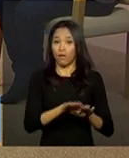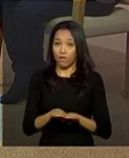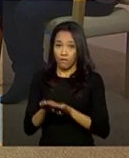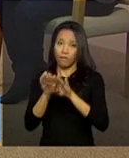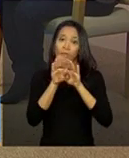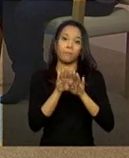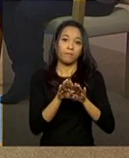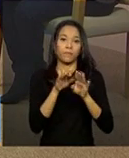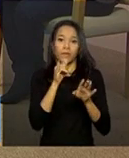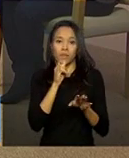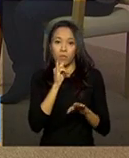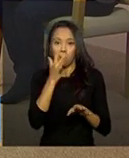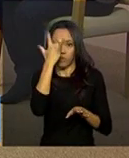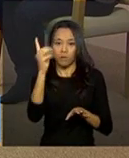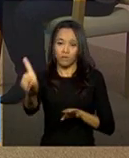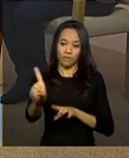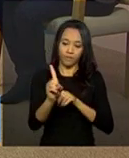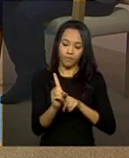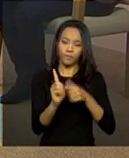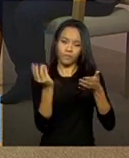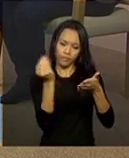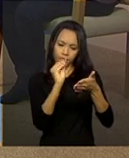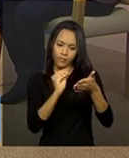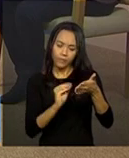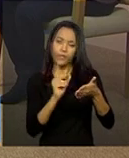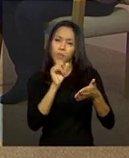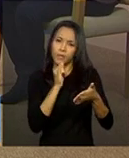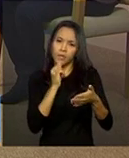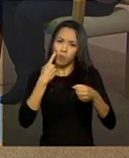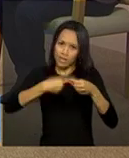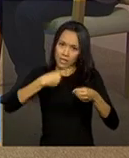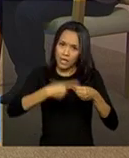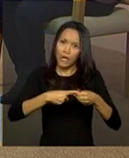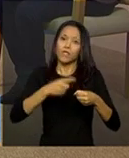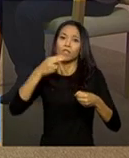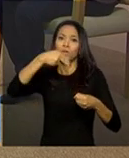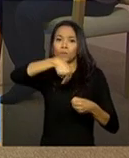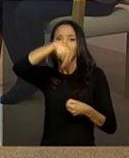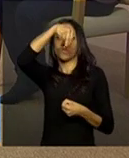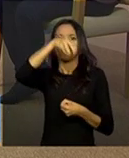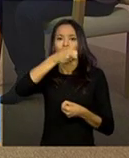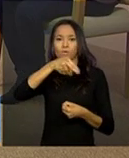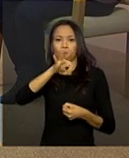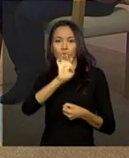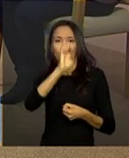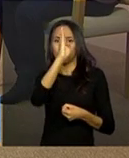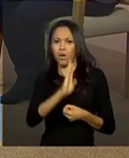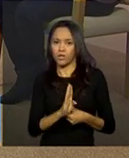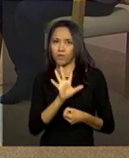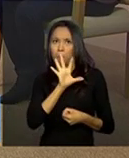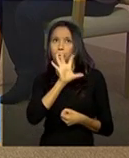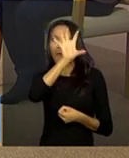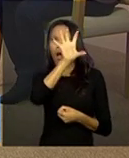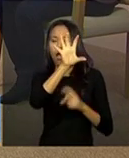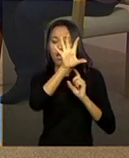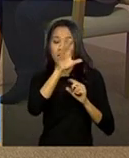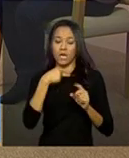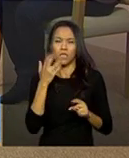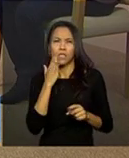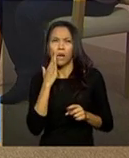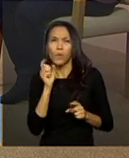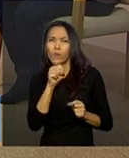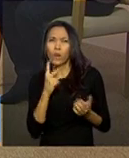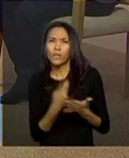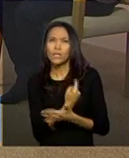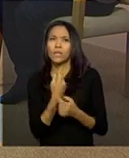um beneficiário, um usuário no prontuário, numa cidade, por exemplo, no norte do Brasil, e esse prontuário acompanhar o usuário